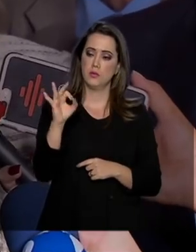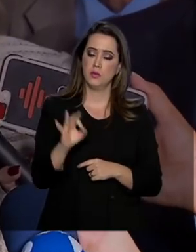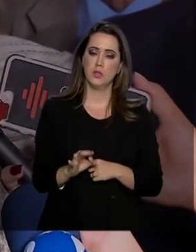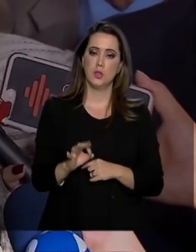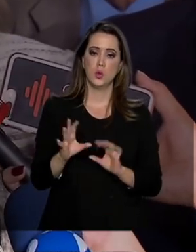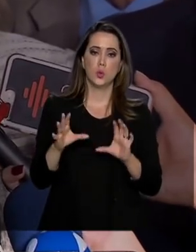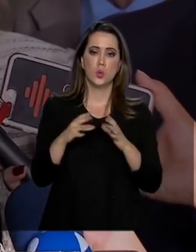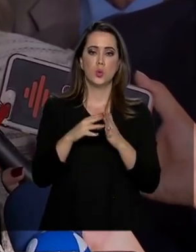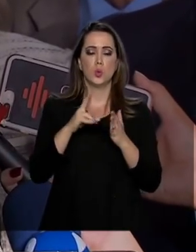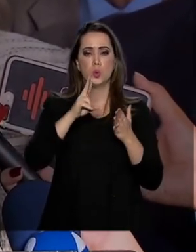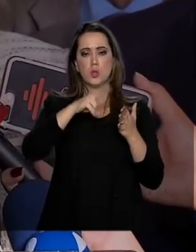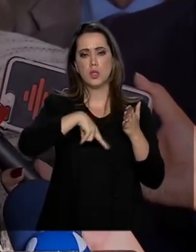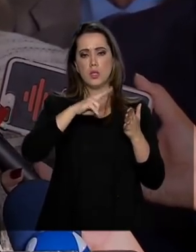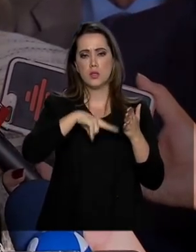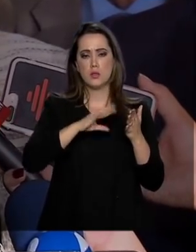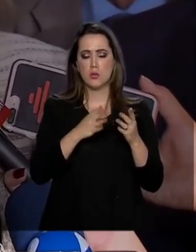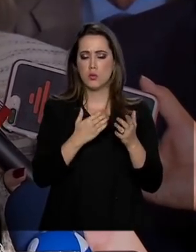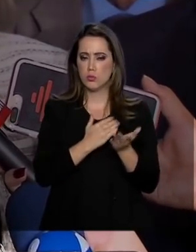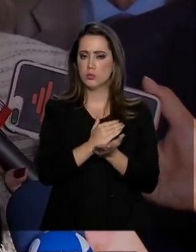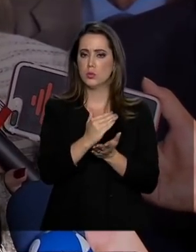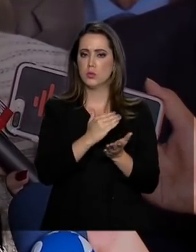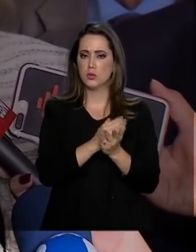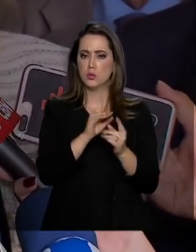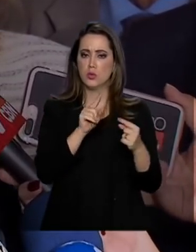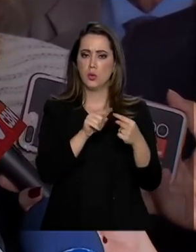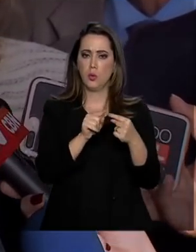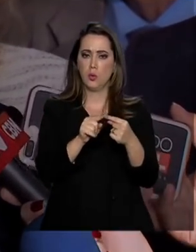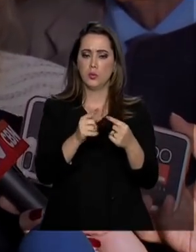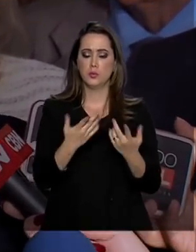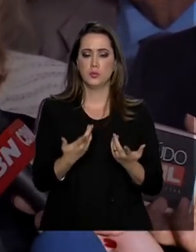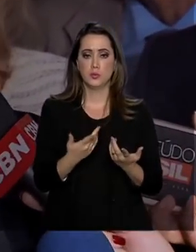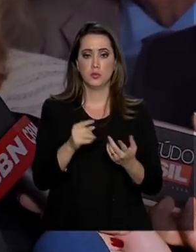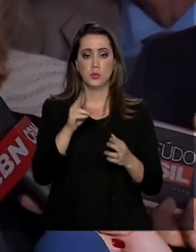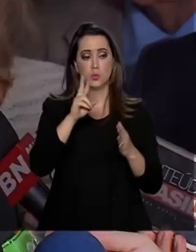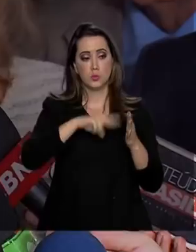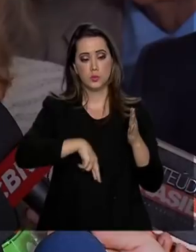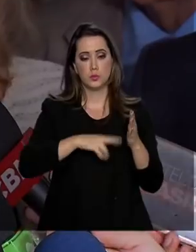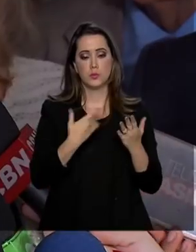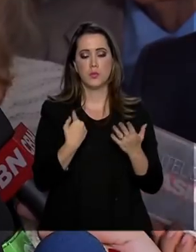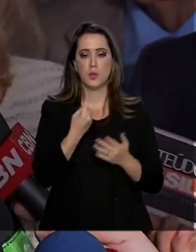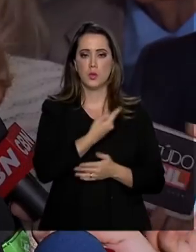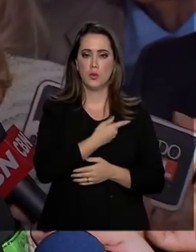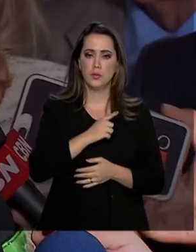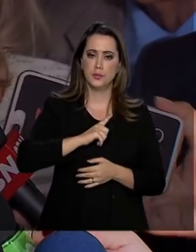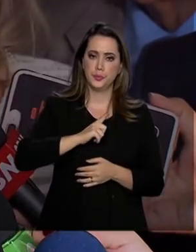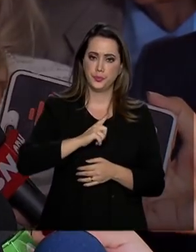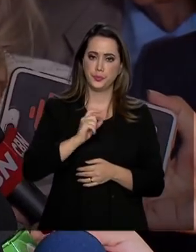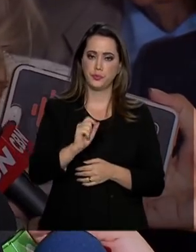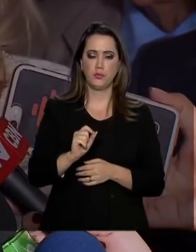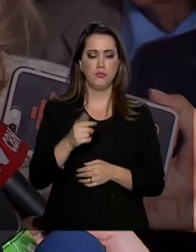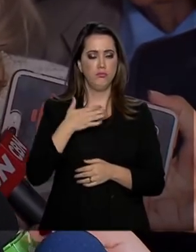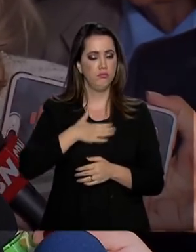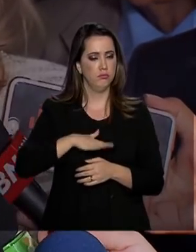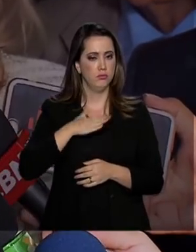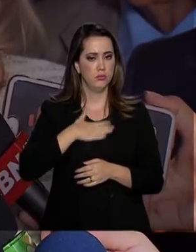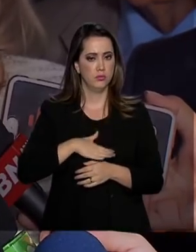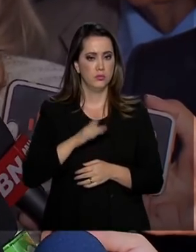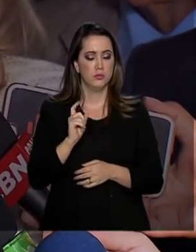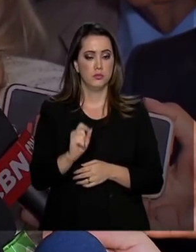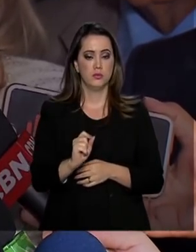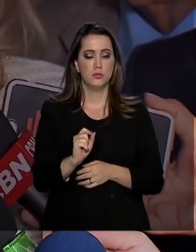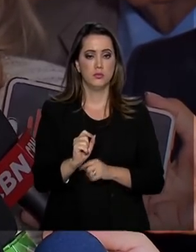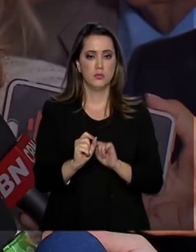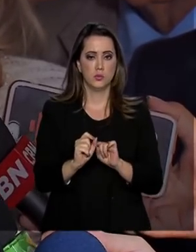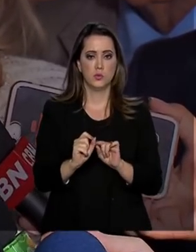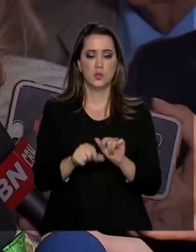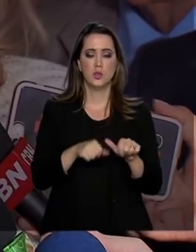texto original está acatado no relatório. Nós temos tranquilidade de